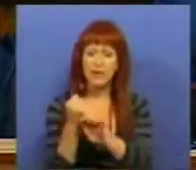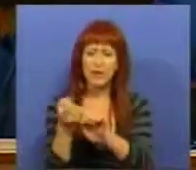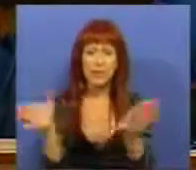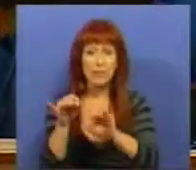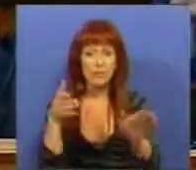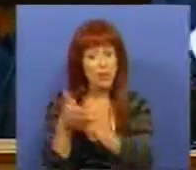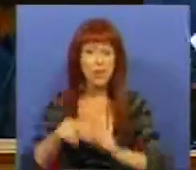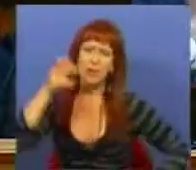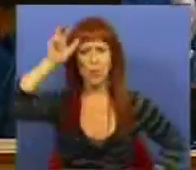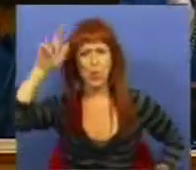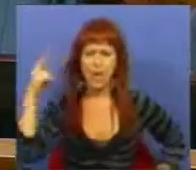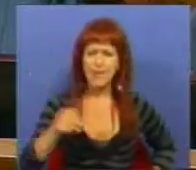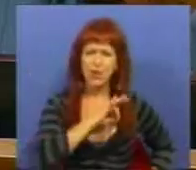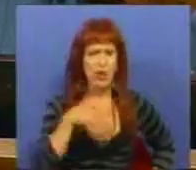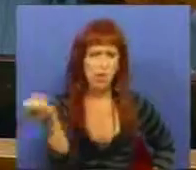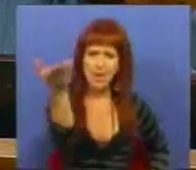trabalho. Esta era a coragem que os senhores não têm. Obrigada. Obrigada.